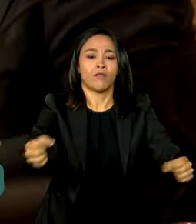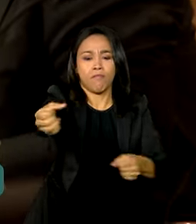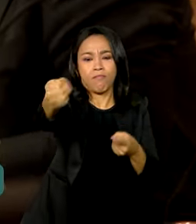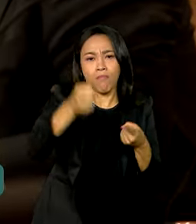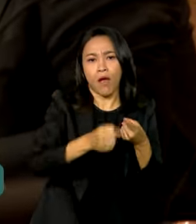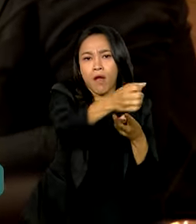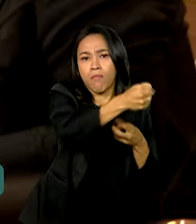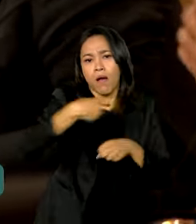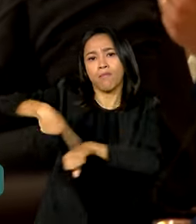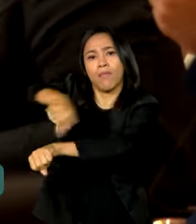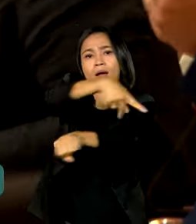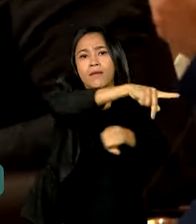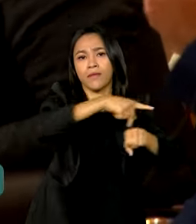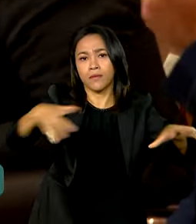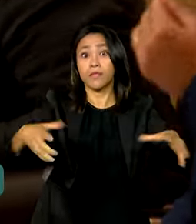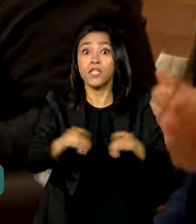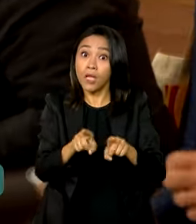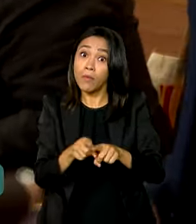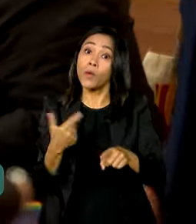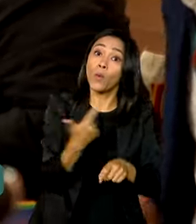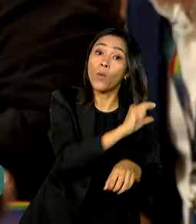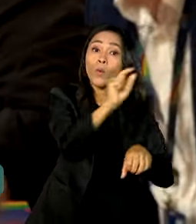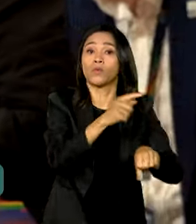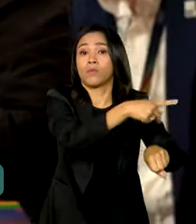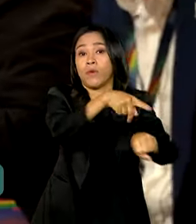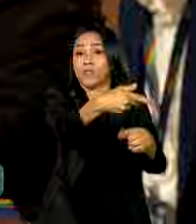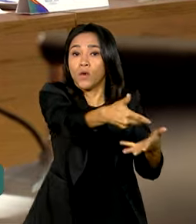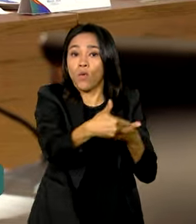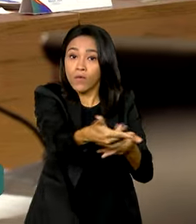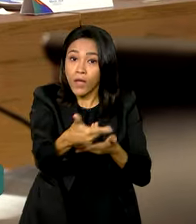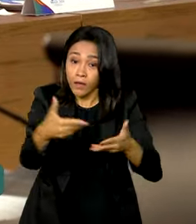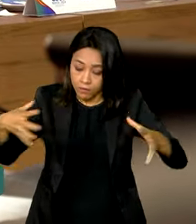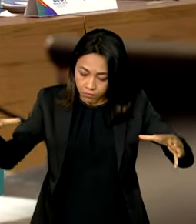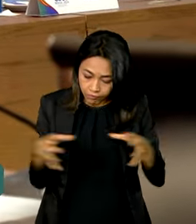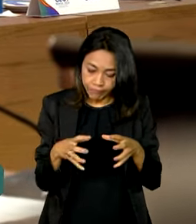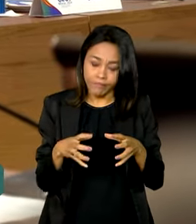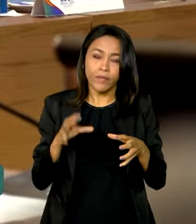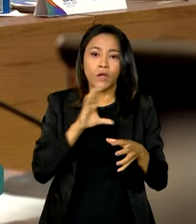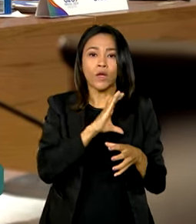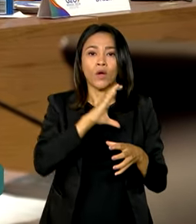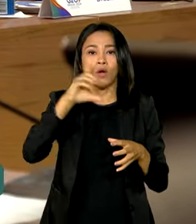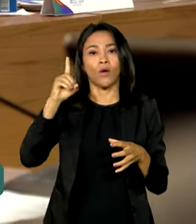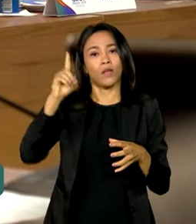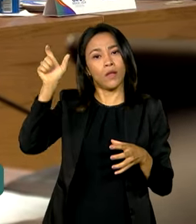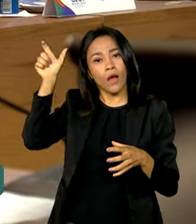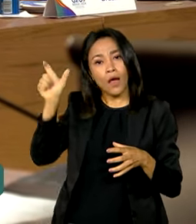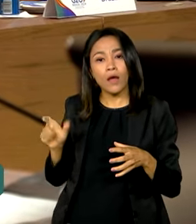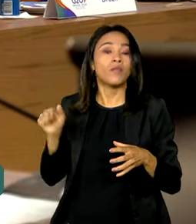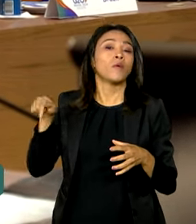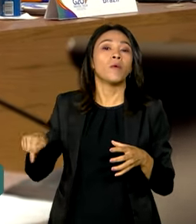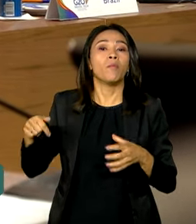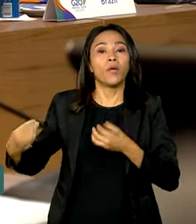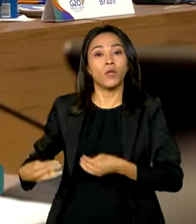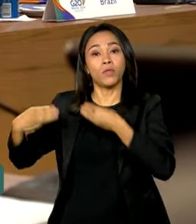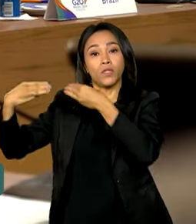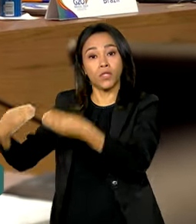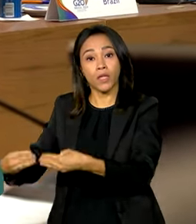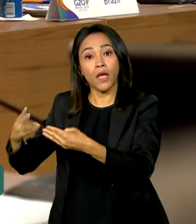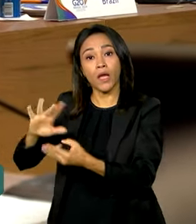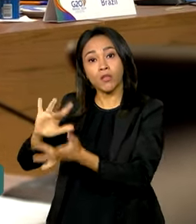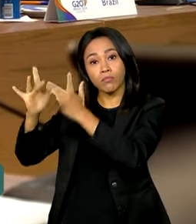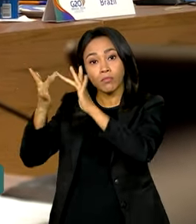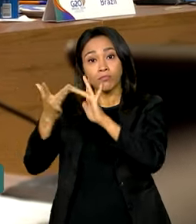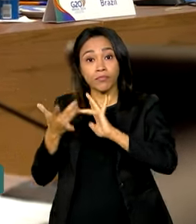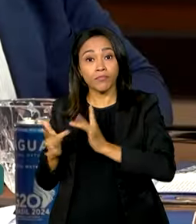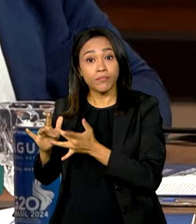convidados do G20. O resultado do evento, coordenado pelo Ministério da Integração e do Desenvolvimento